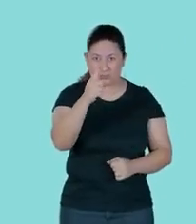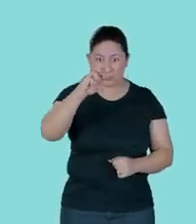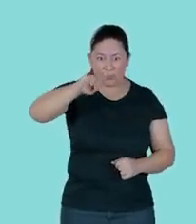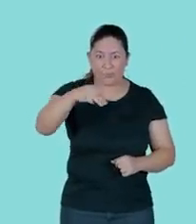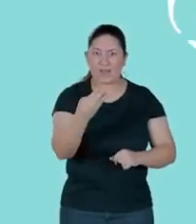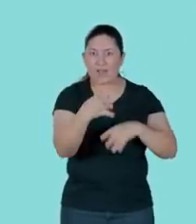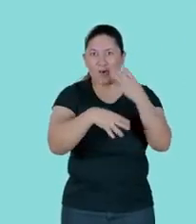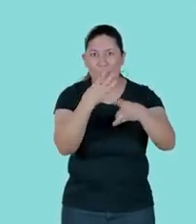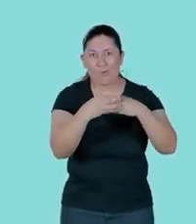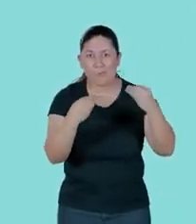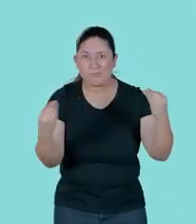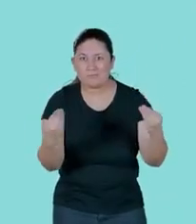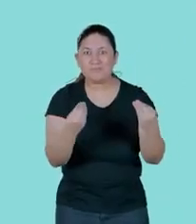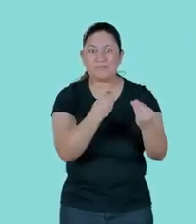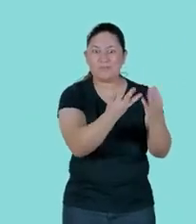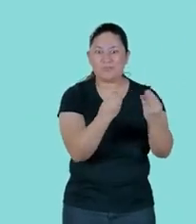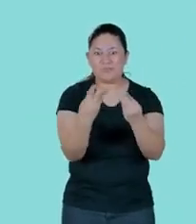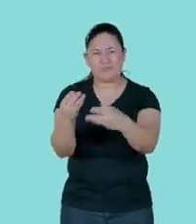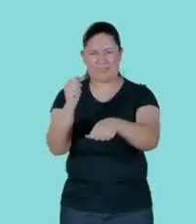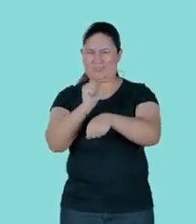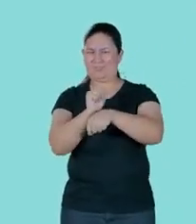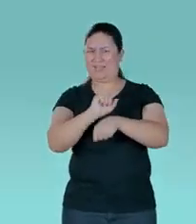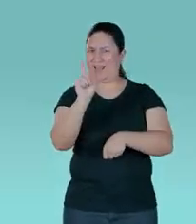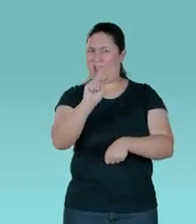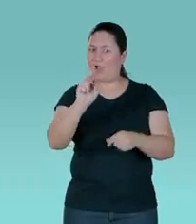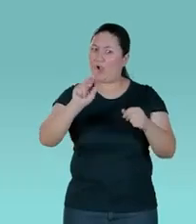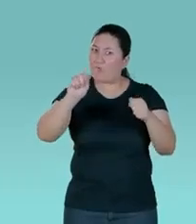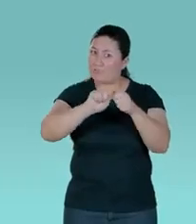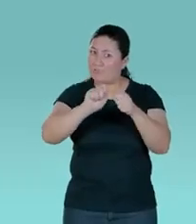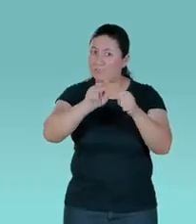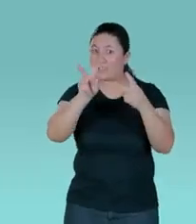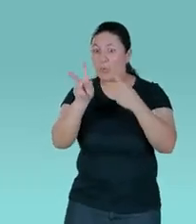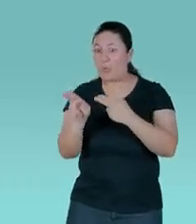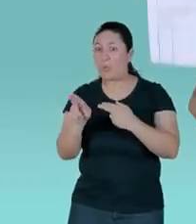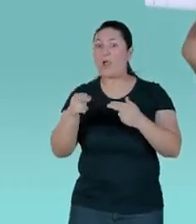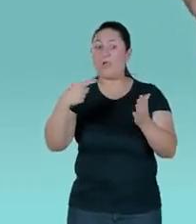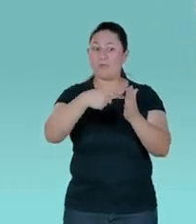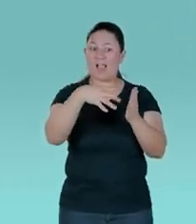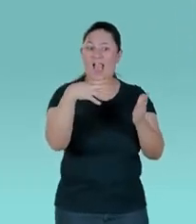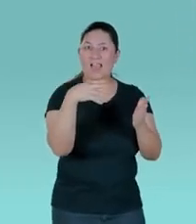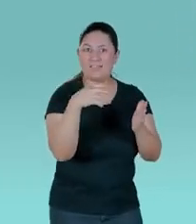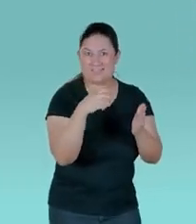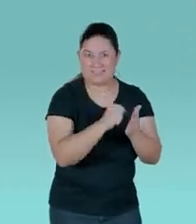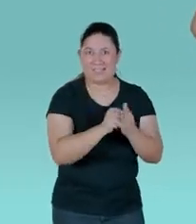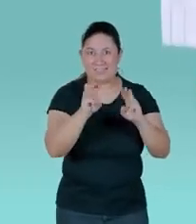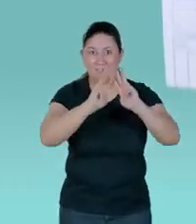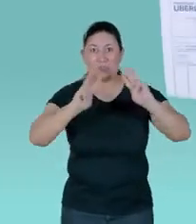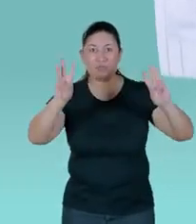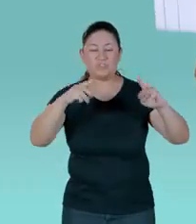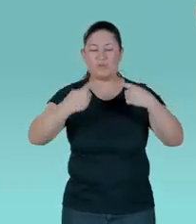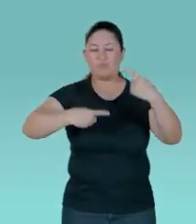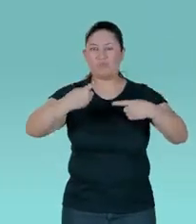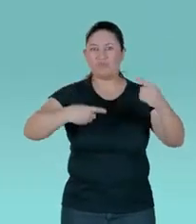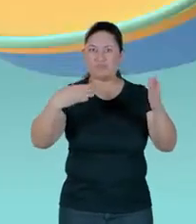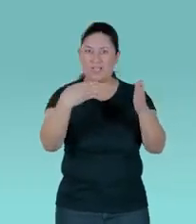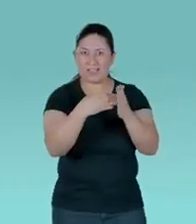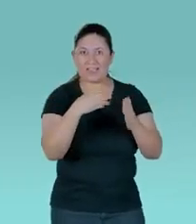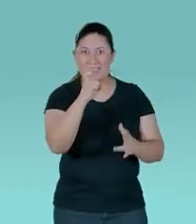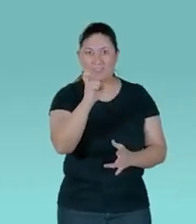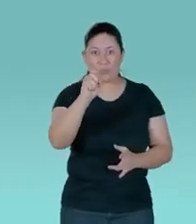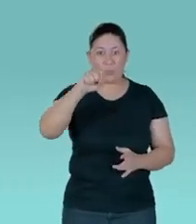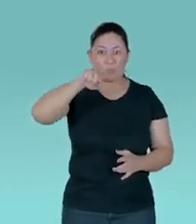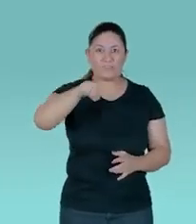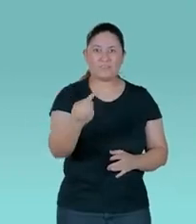entregues. Quase um milhão! Tá esperando o quê? Faça como o Adilson. Cadastre sua nota de serviços e concorra a até